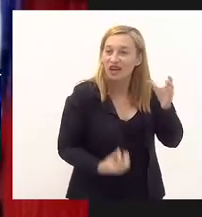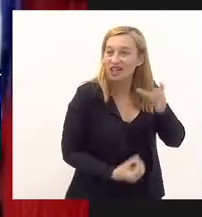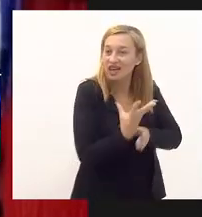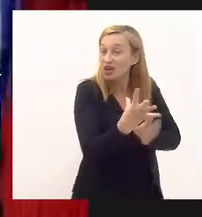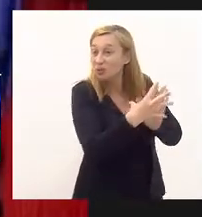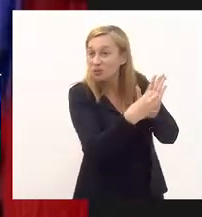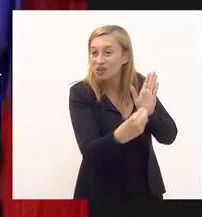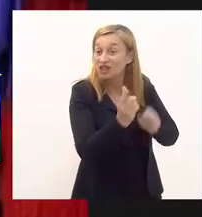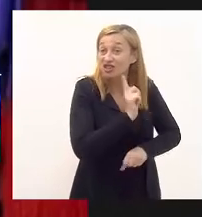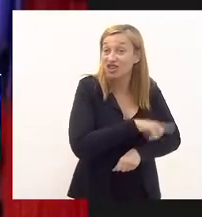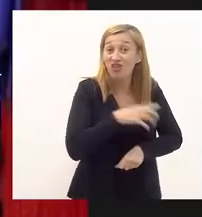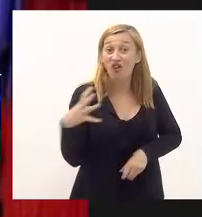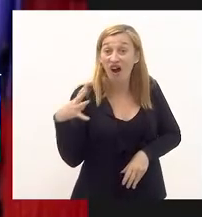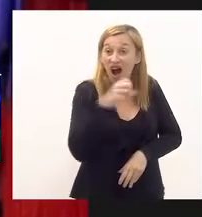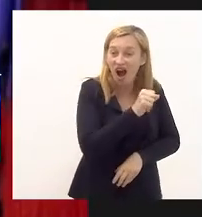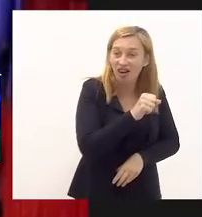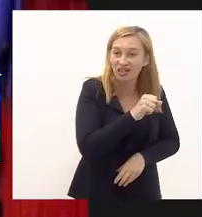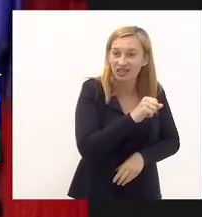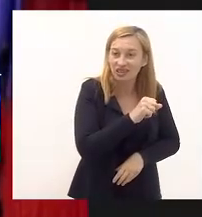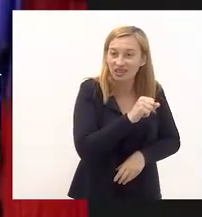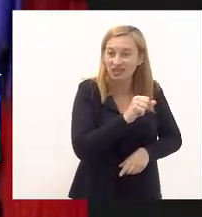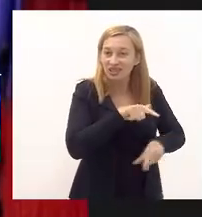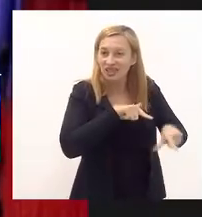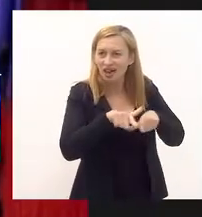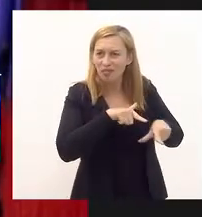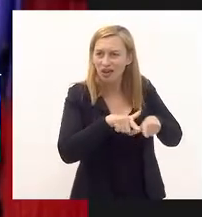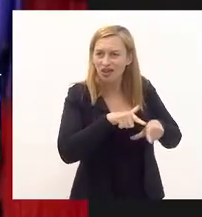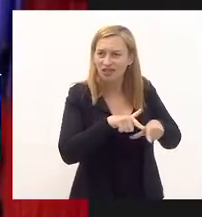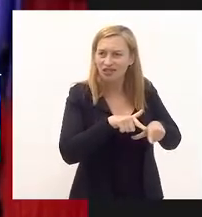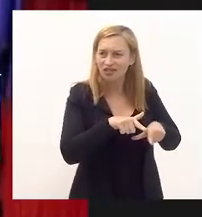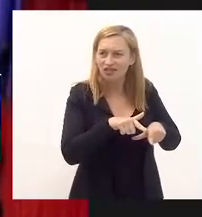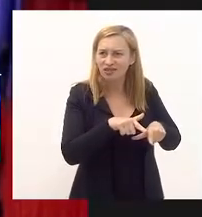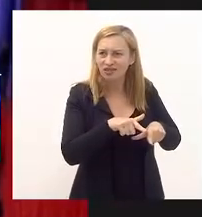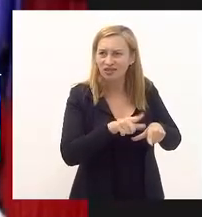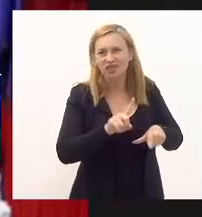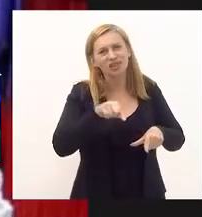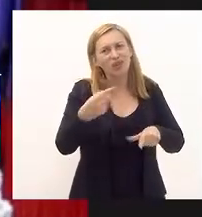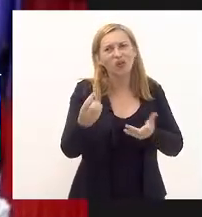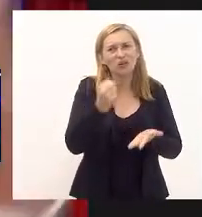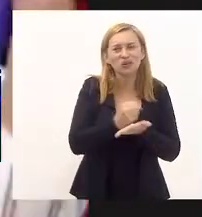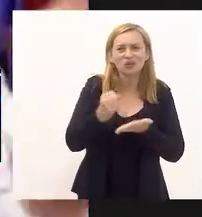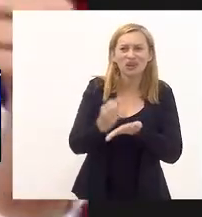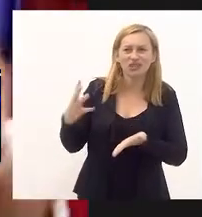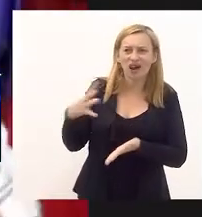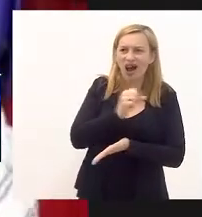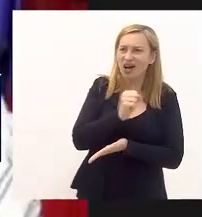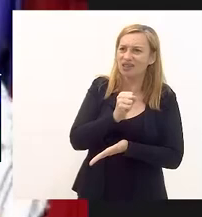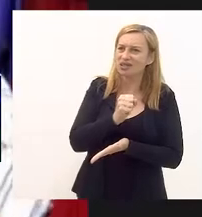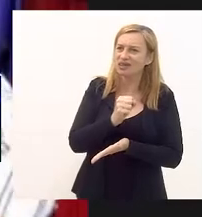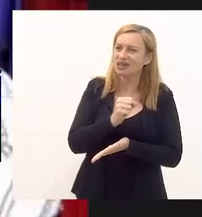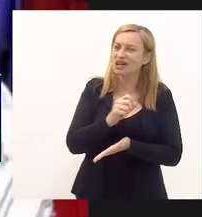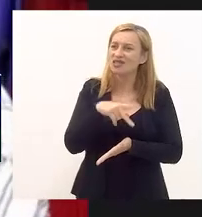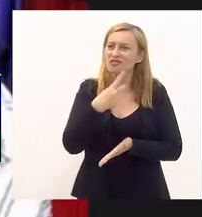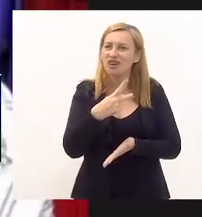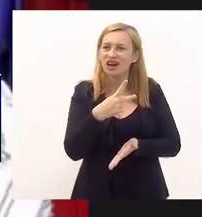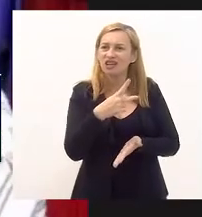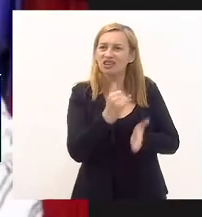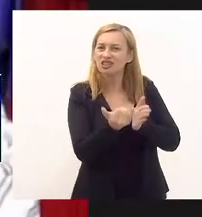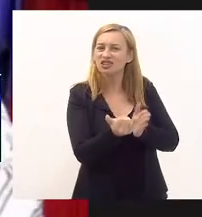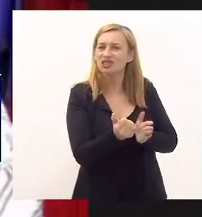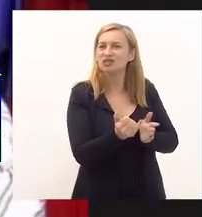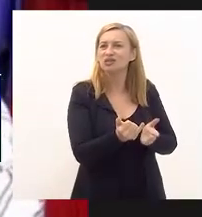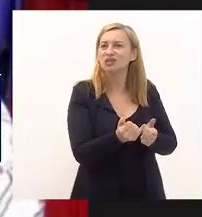modelo de gestão ágil em modelo de força tarefa curiosamente tem outro contrato emergencial com tensão de imposta